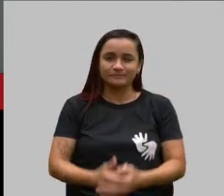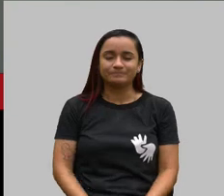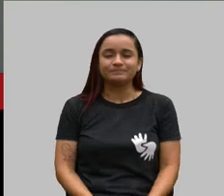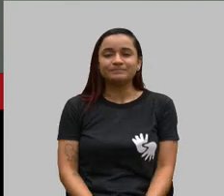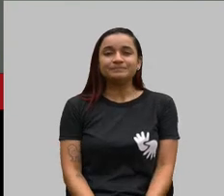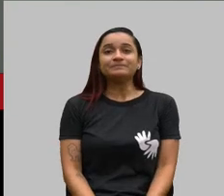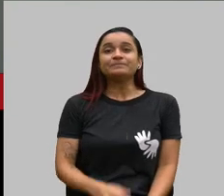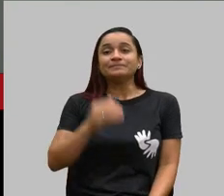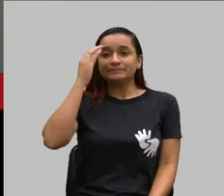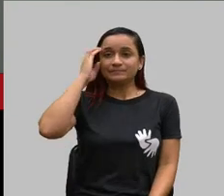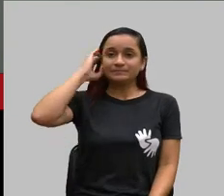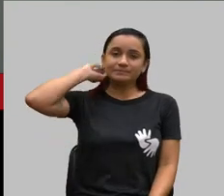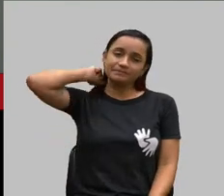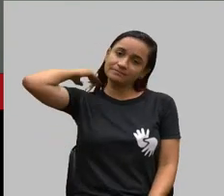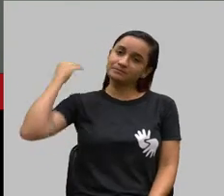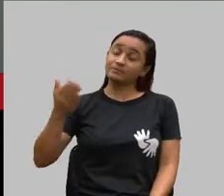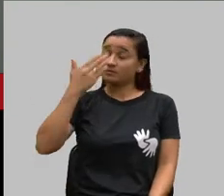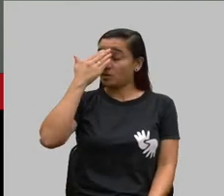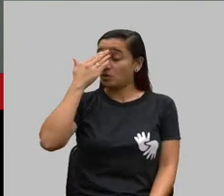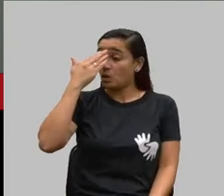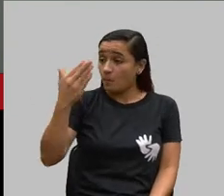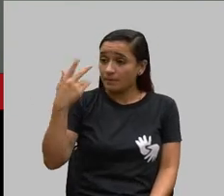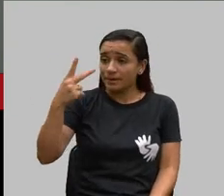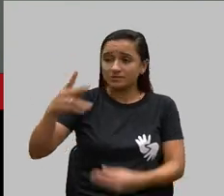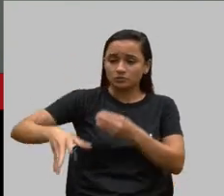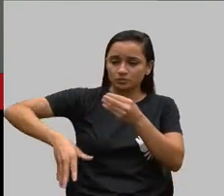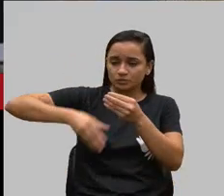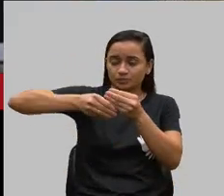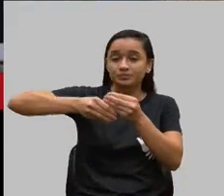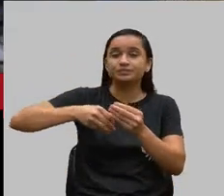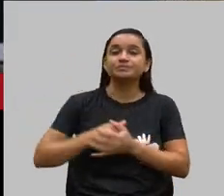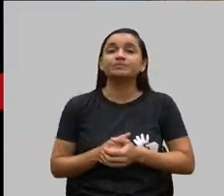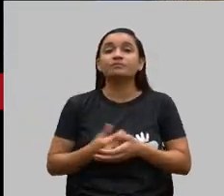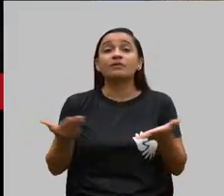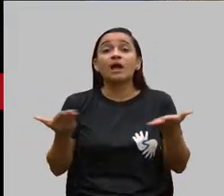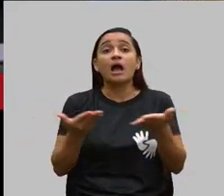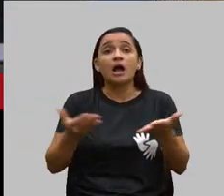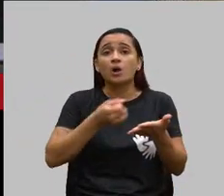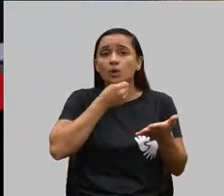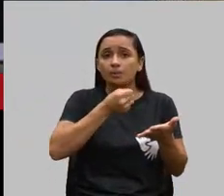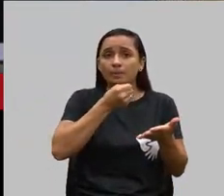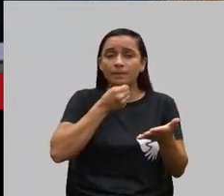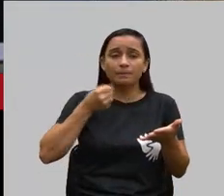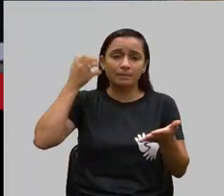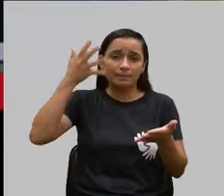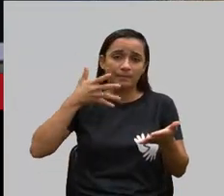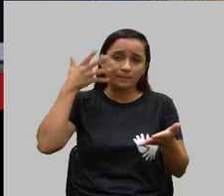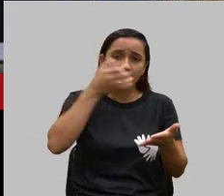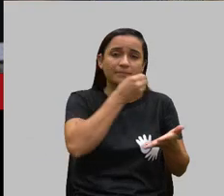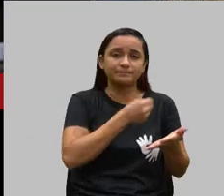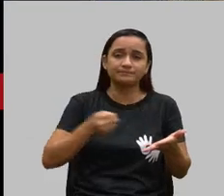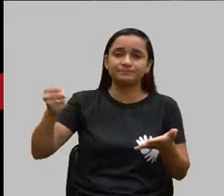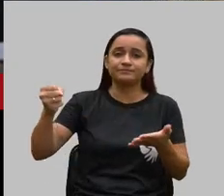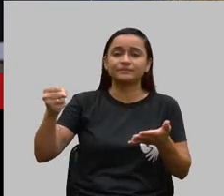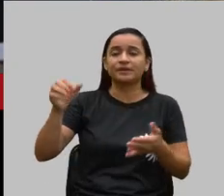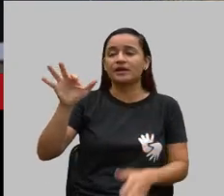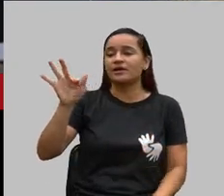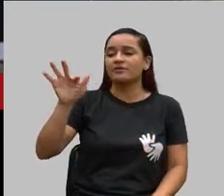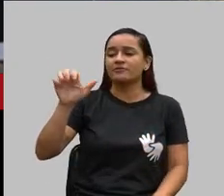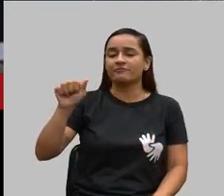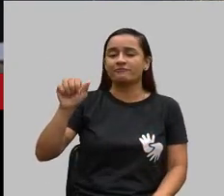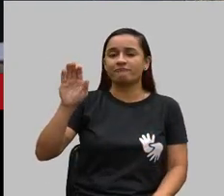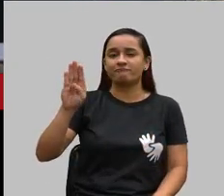Agradeço pelas considerações. Gostaria de passar a palavra para a Fabrícia Goltara